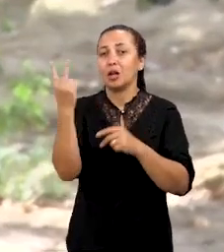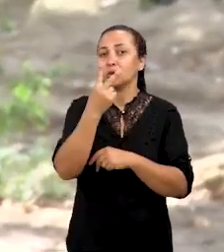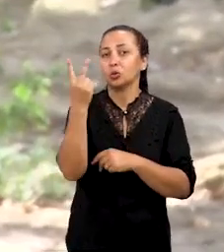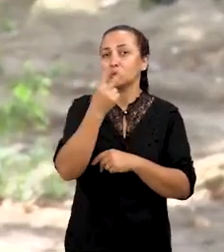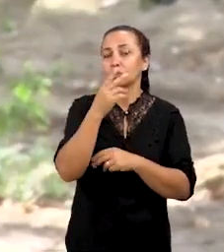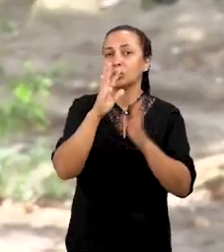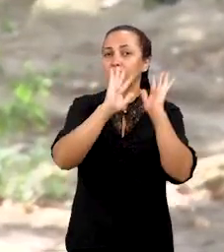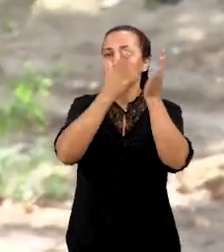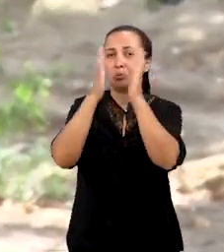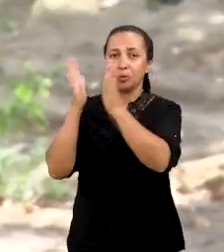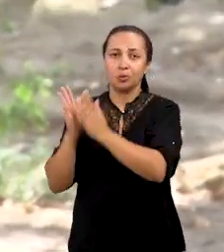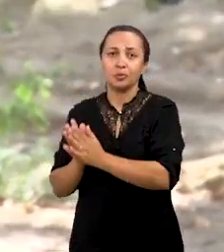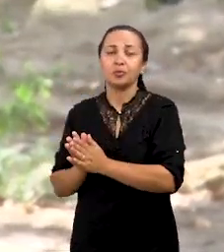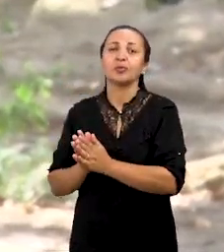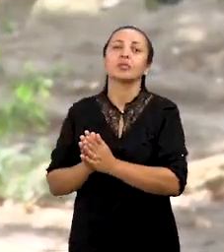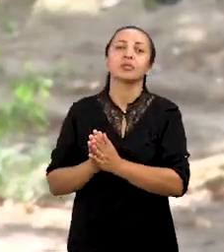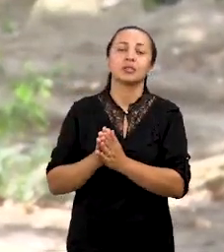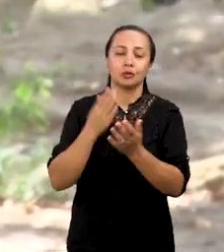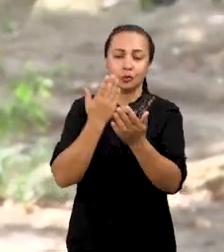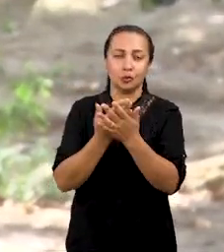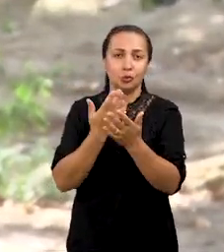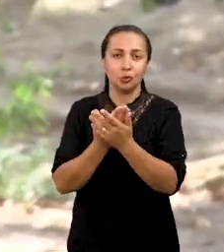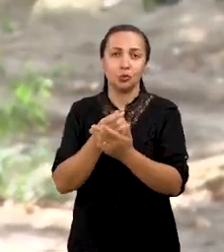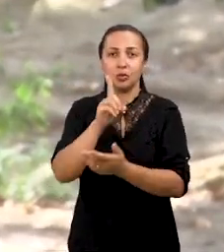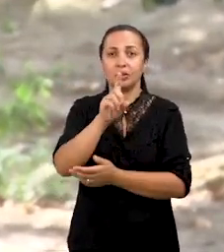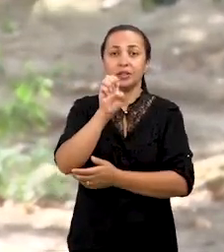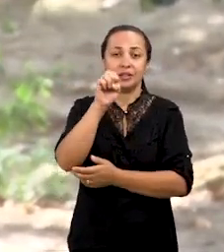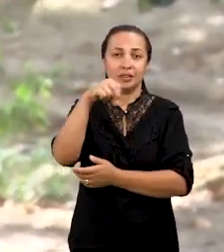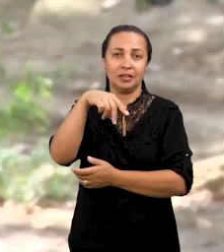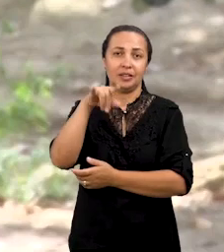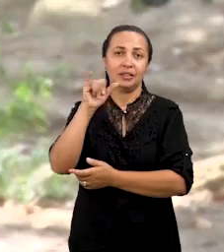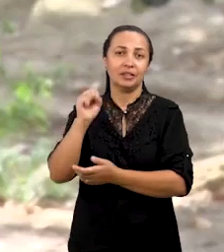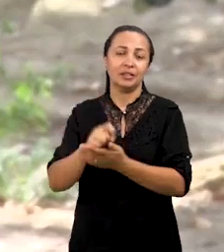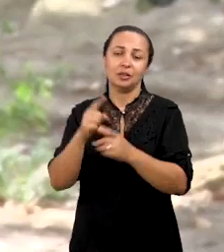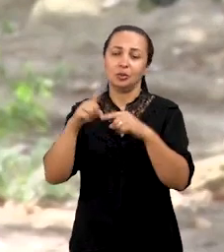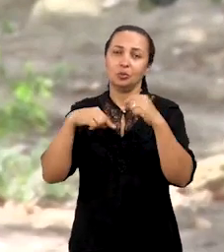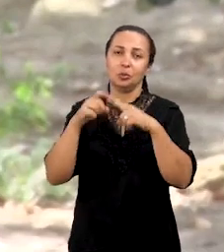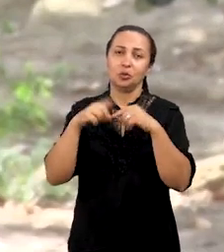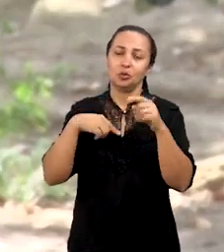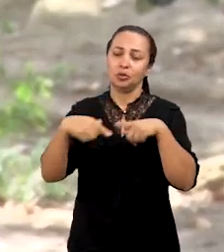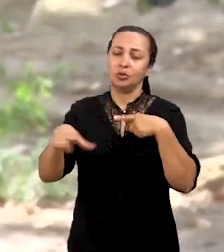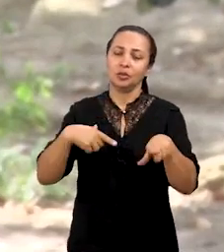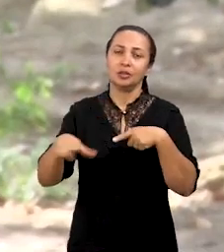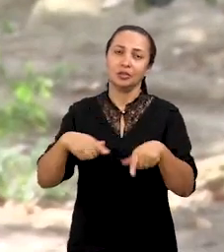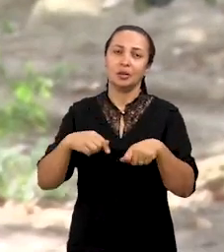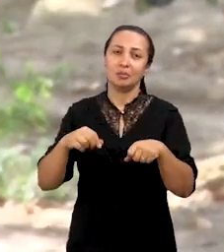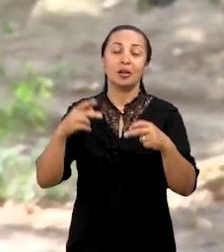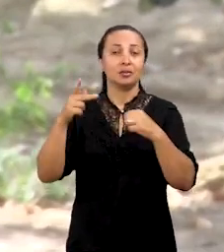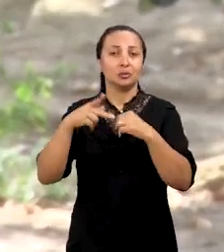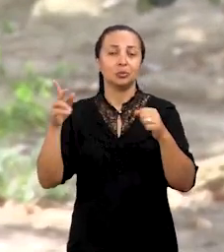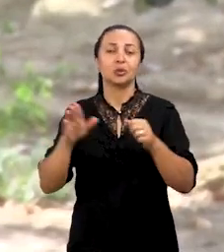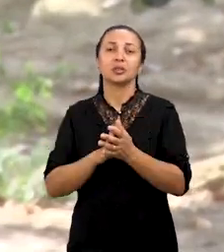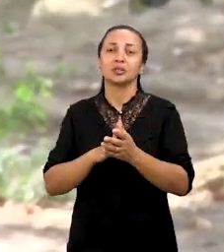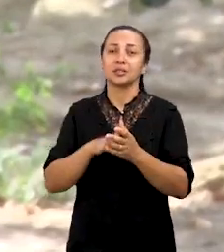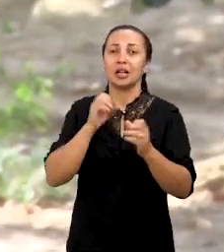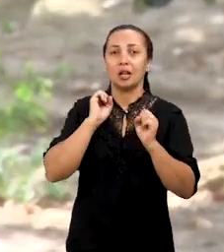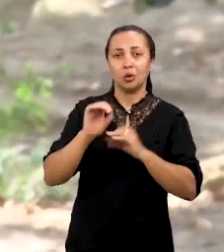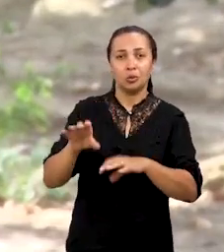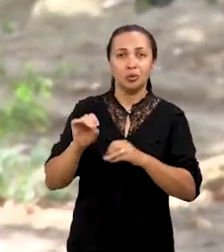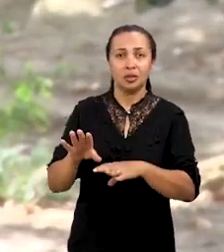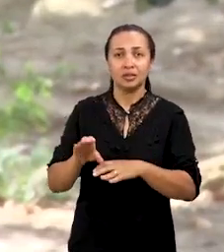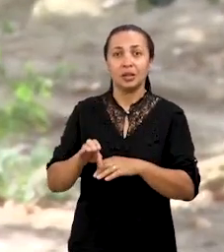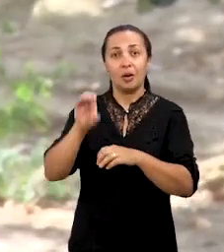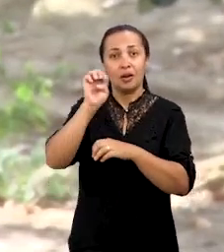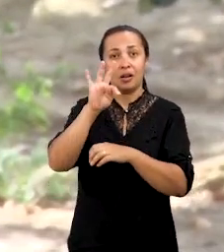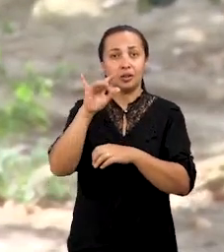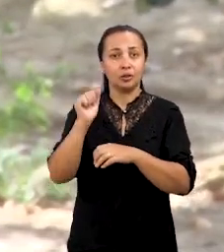bibliografias, que foi alvo do estudo de Denise, objeto do seu trabalho da especialização em educação e diversidade étnico